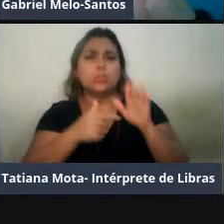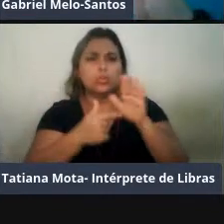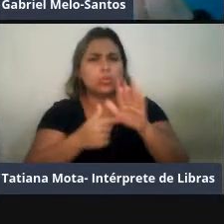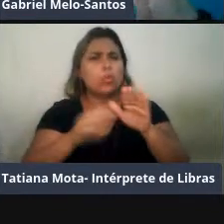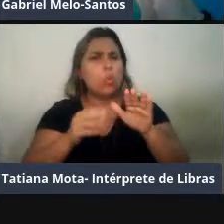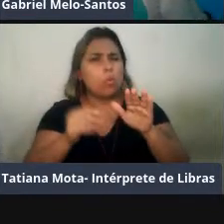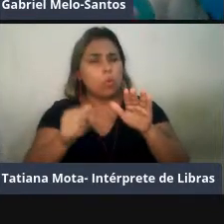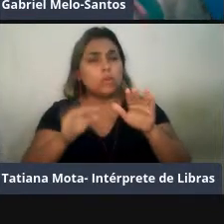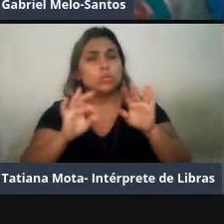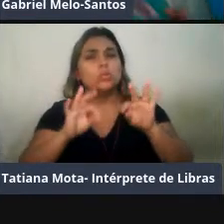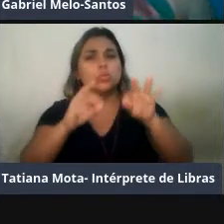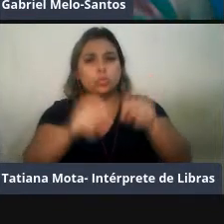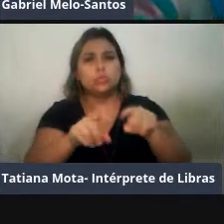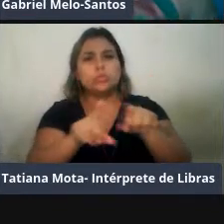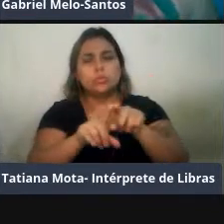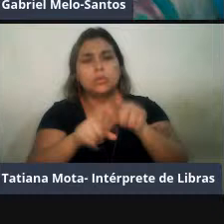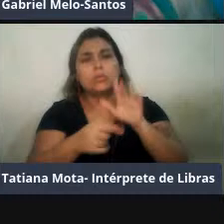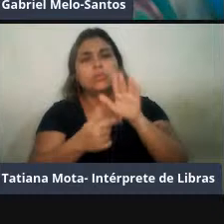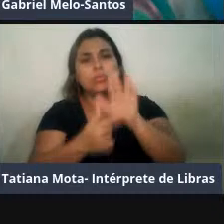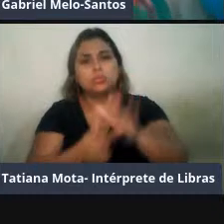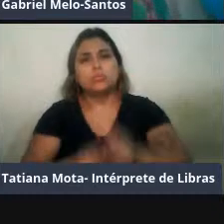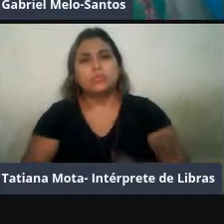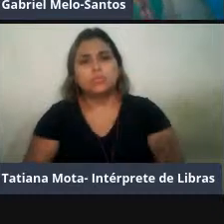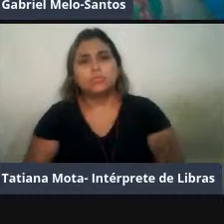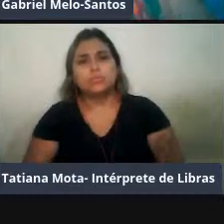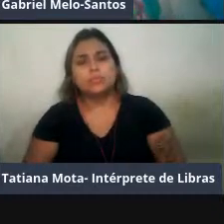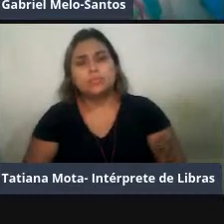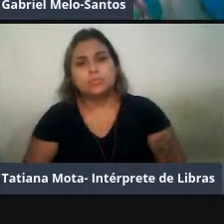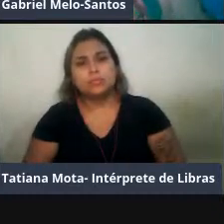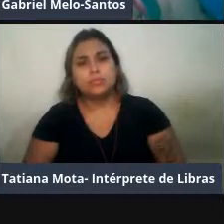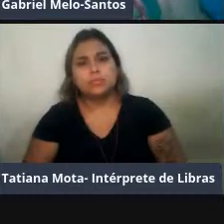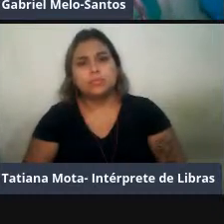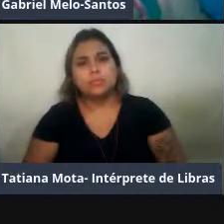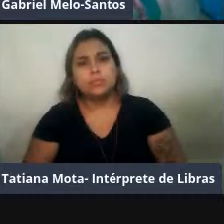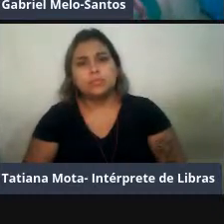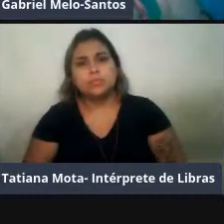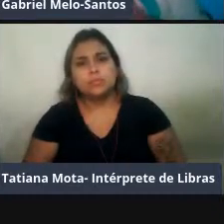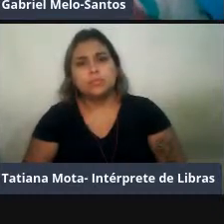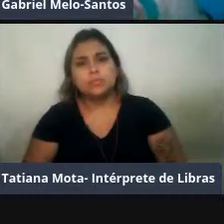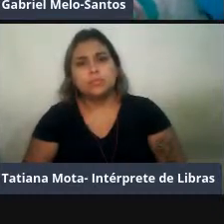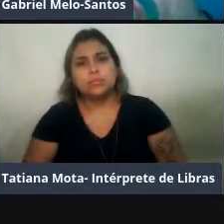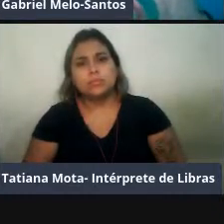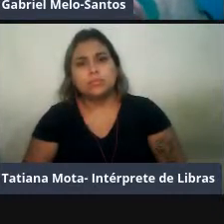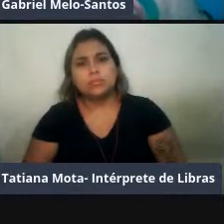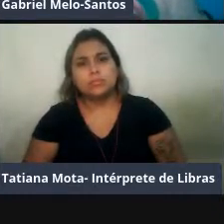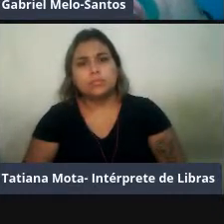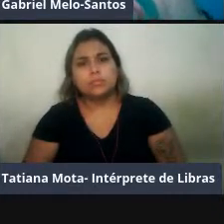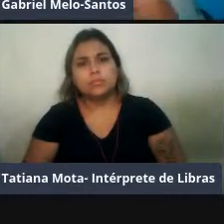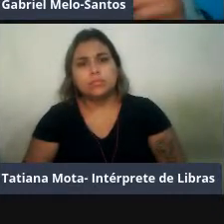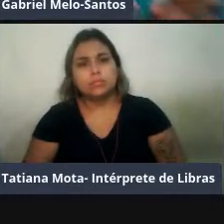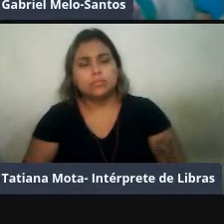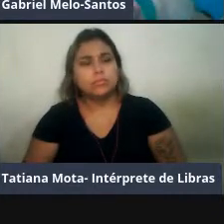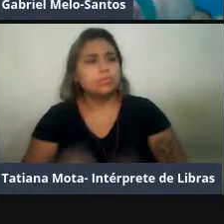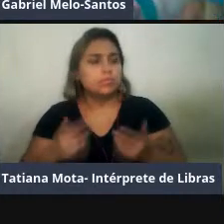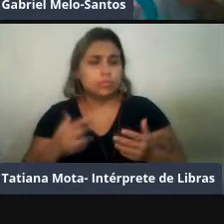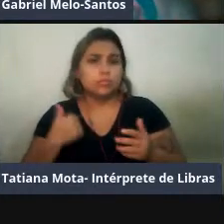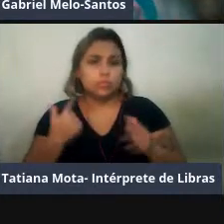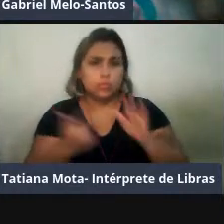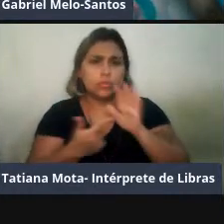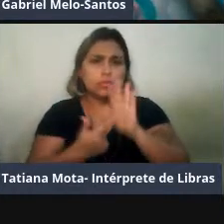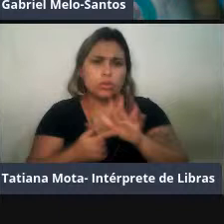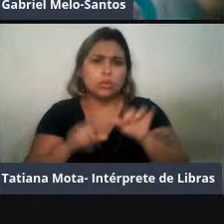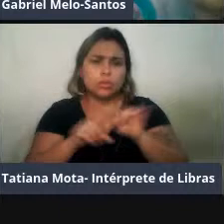passou em branco ali, apenas 1,8%. Então, a gente verificou diferenças